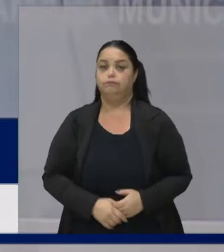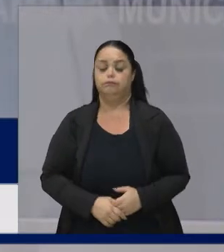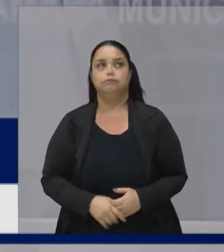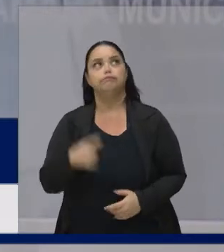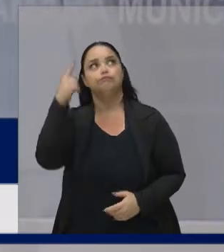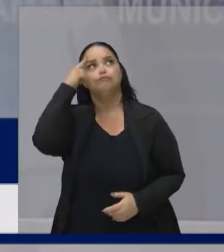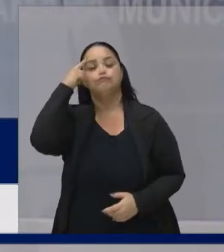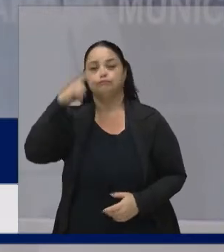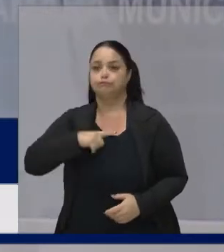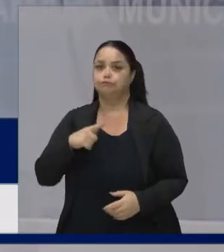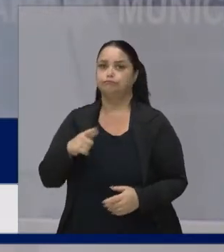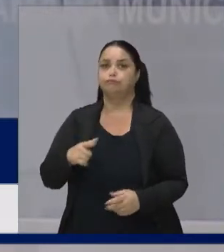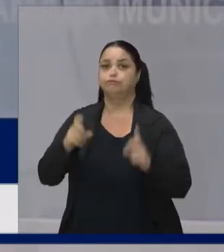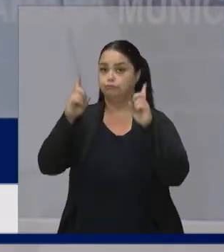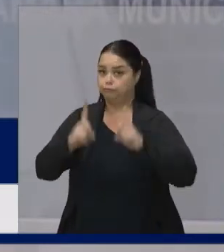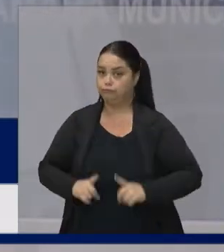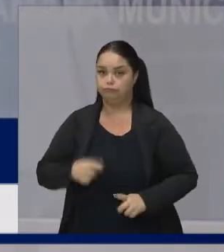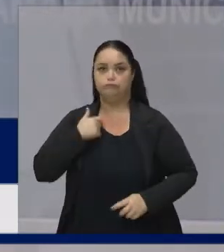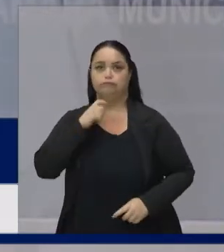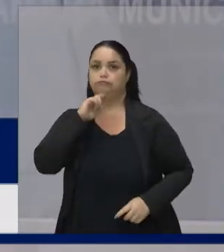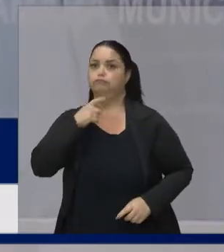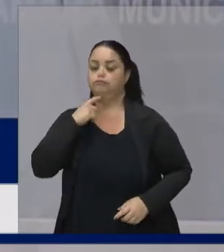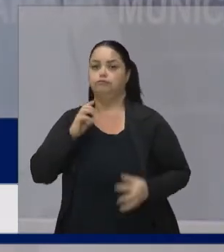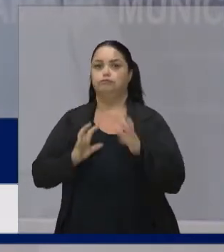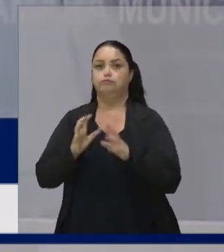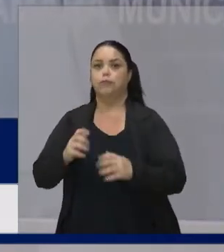Deduziram que por eu ter a deficiência Eu não conseguiria jogar futebol